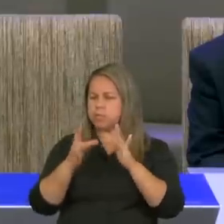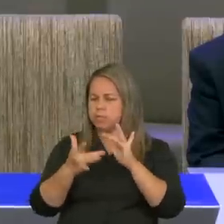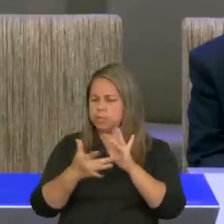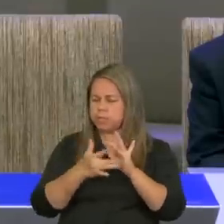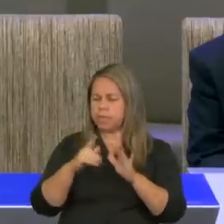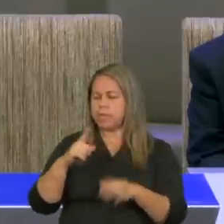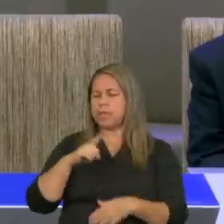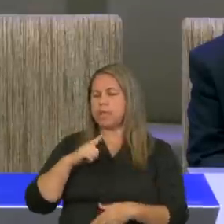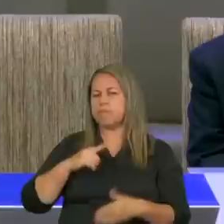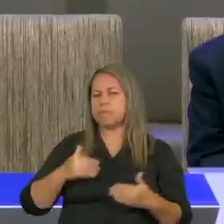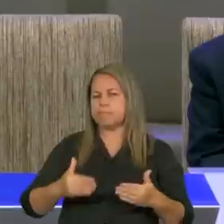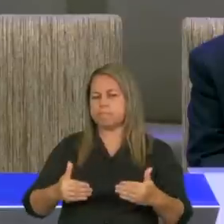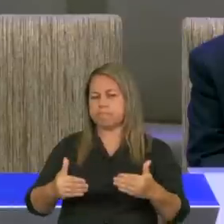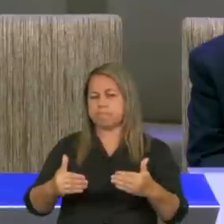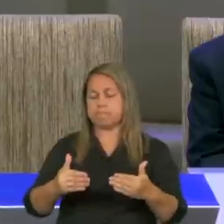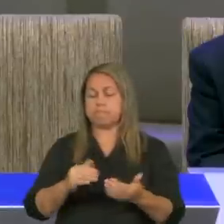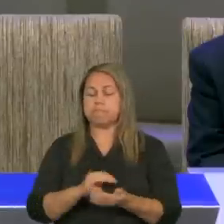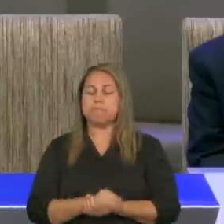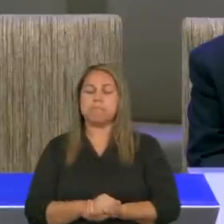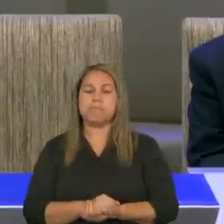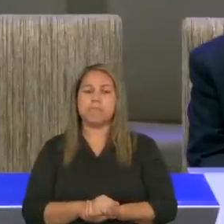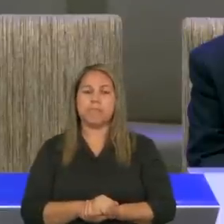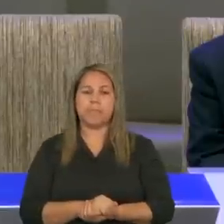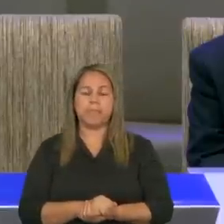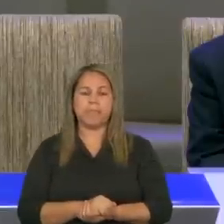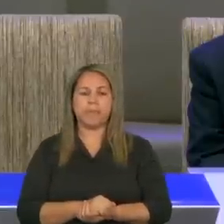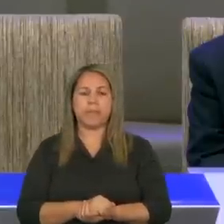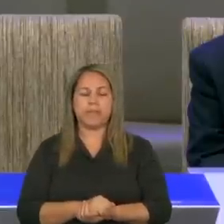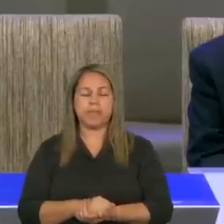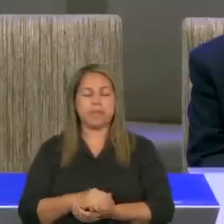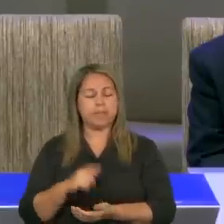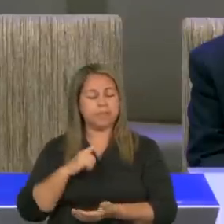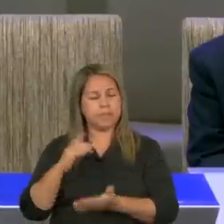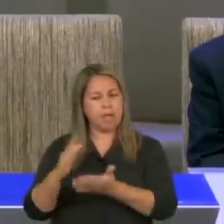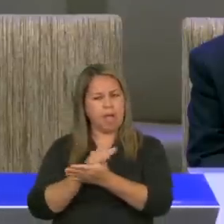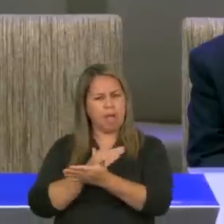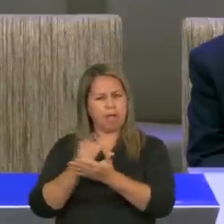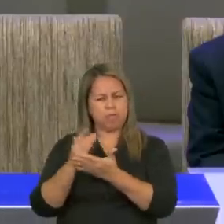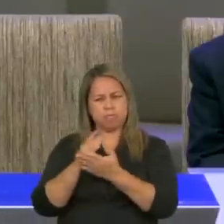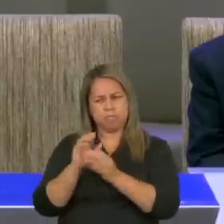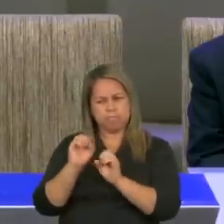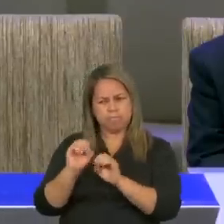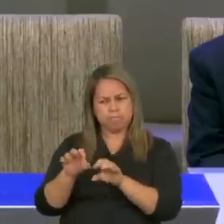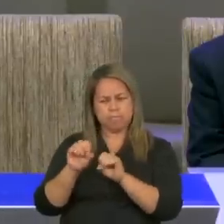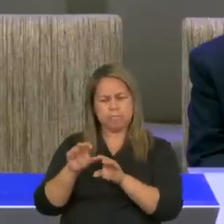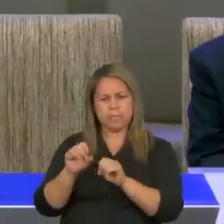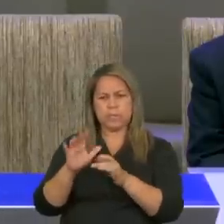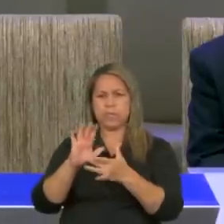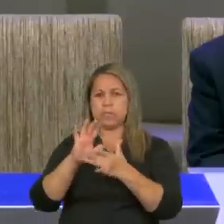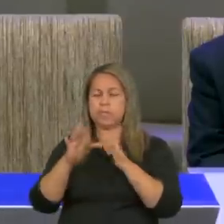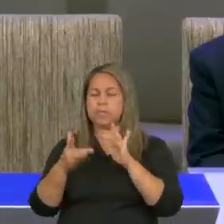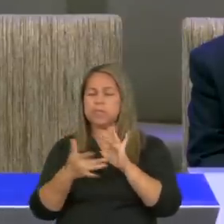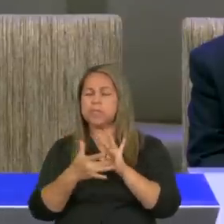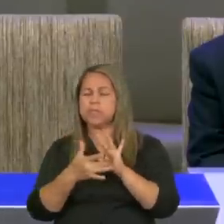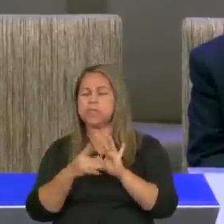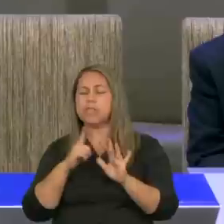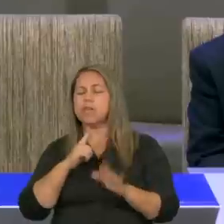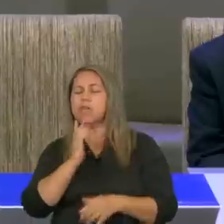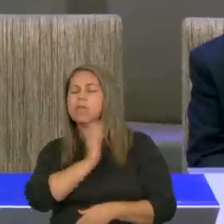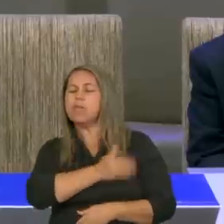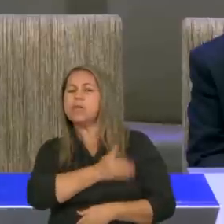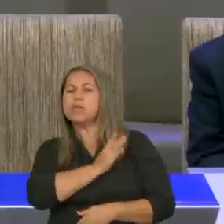ministério terreno. E entre esses ensinos que Jesus nos traz, me veio ao coração